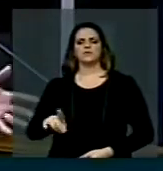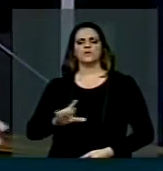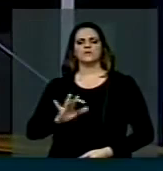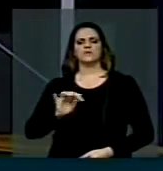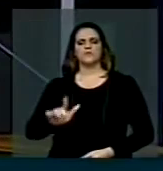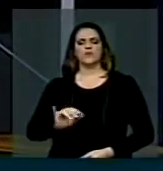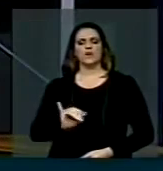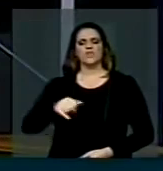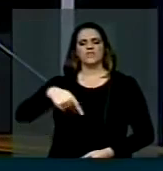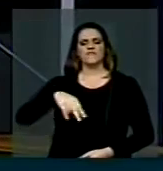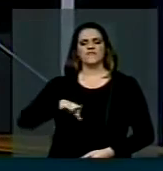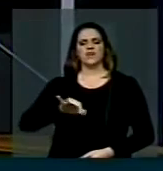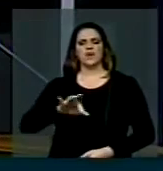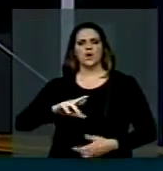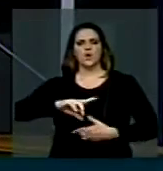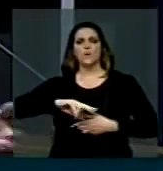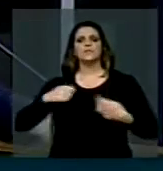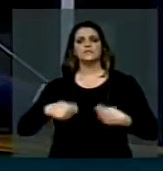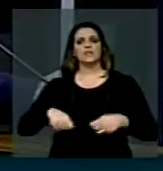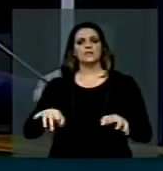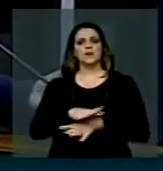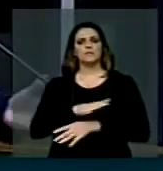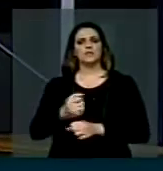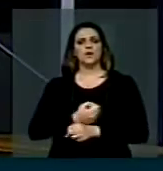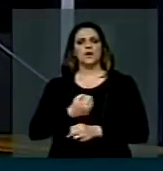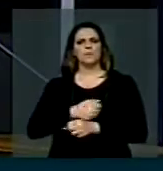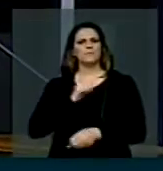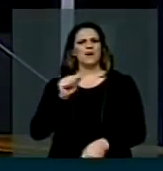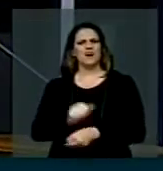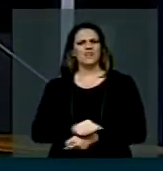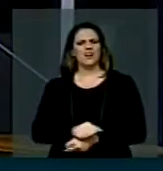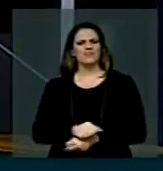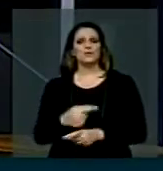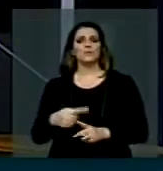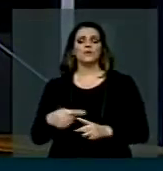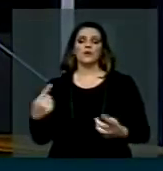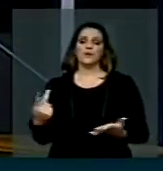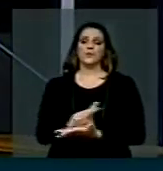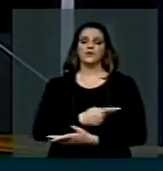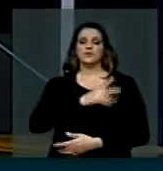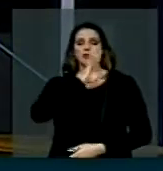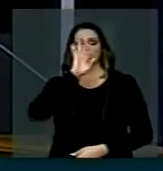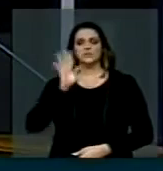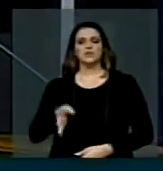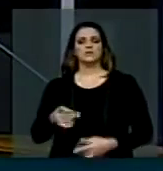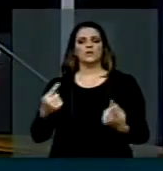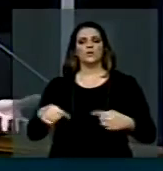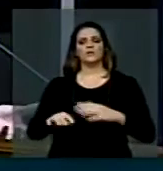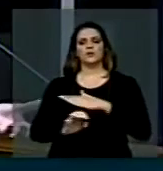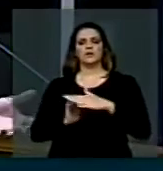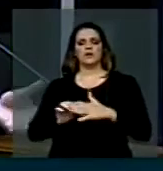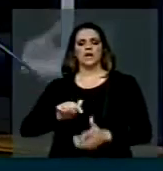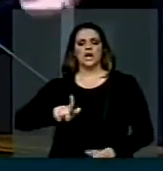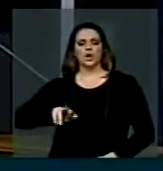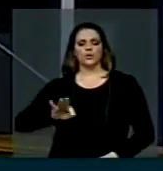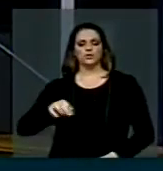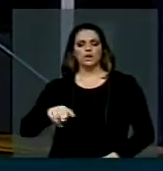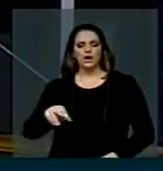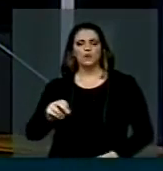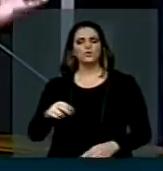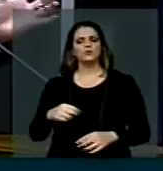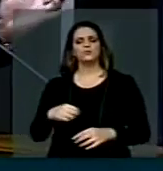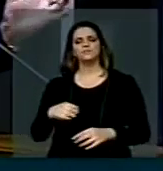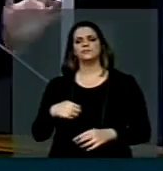que o Infraero possa concluir esta obra paralisada. Porque houve aí uma denúncia contra uma empresa chamada Gautama, fizeram